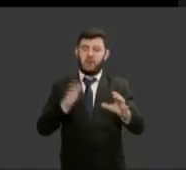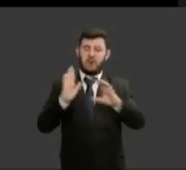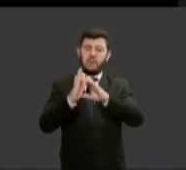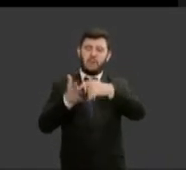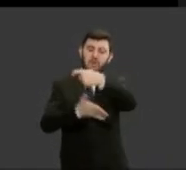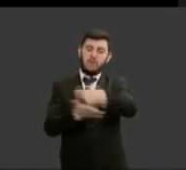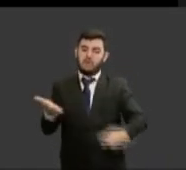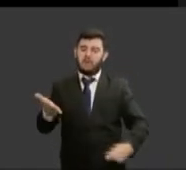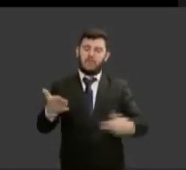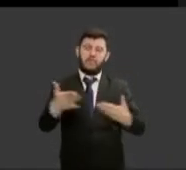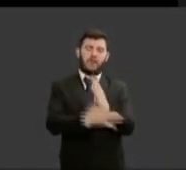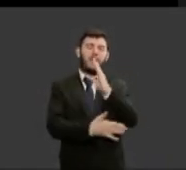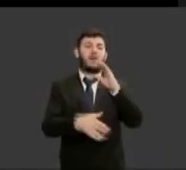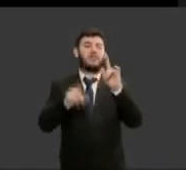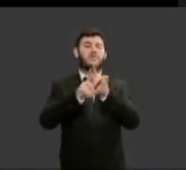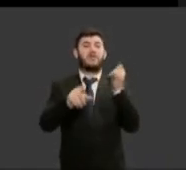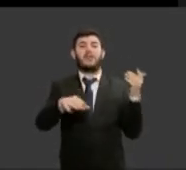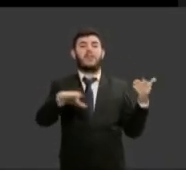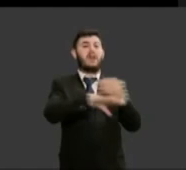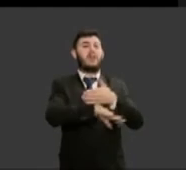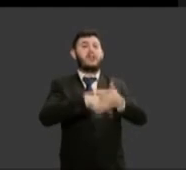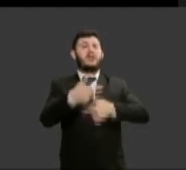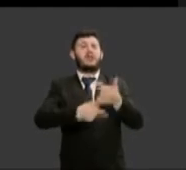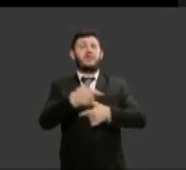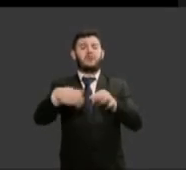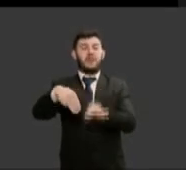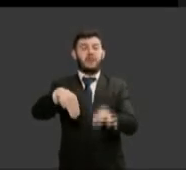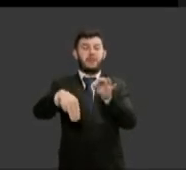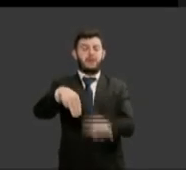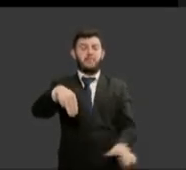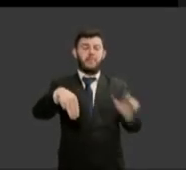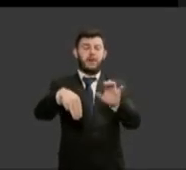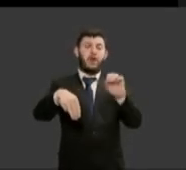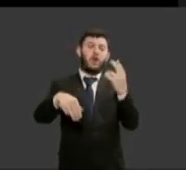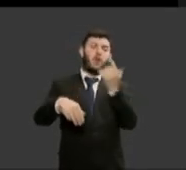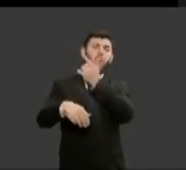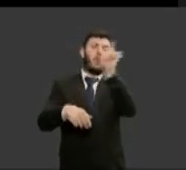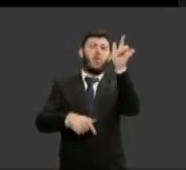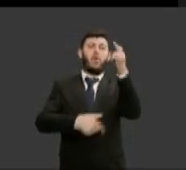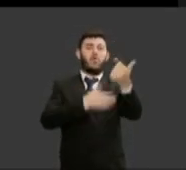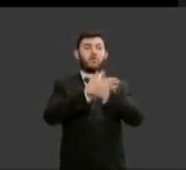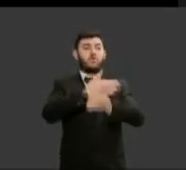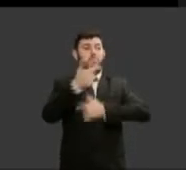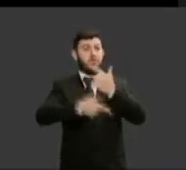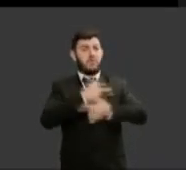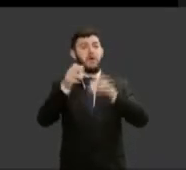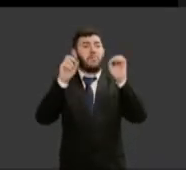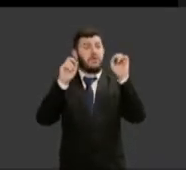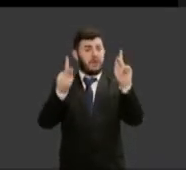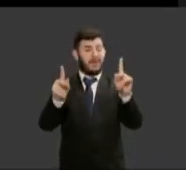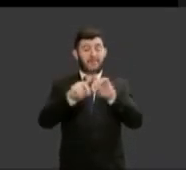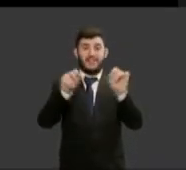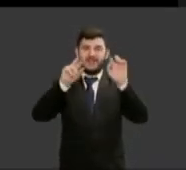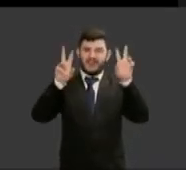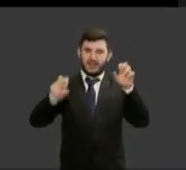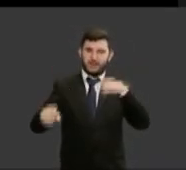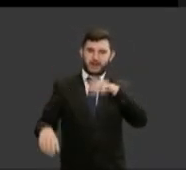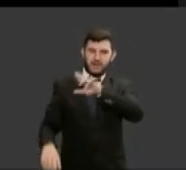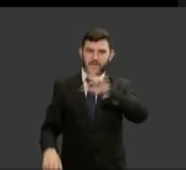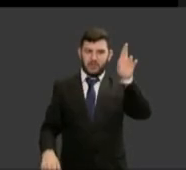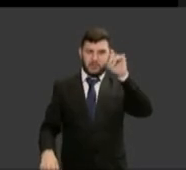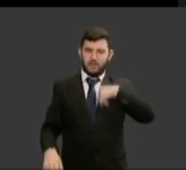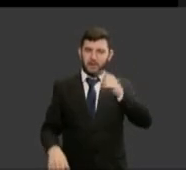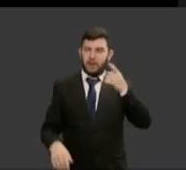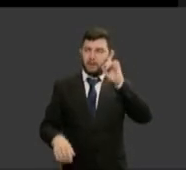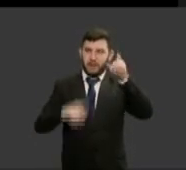ingressar na maestratura em todas as carreiras isso ela faz mas quando o assunto é função de poder esse percentual